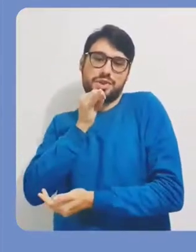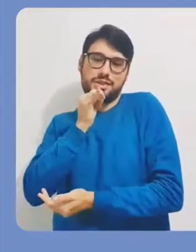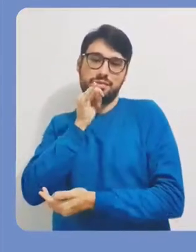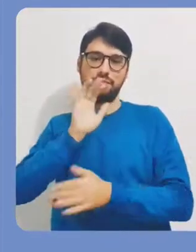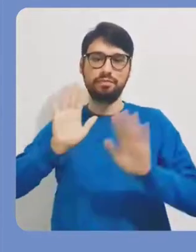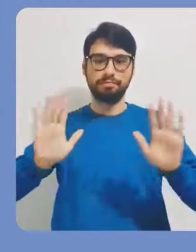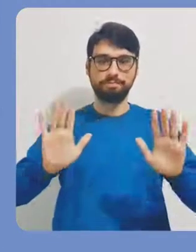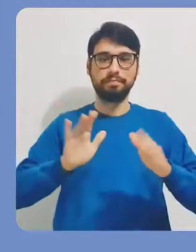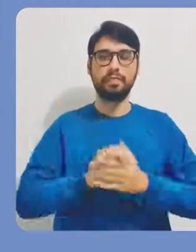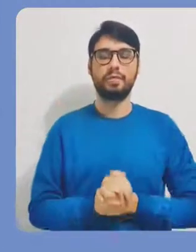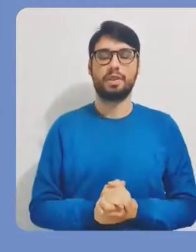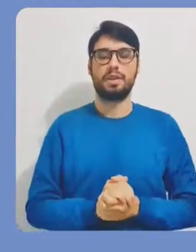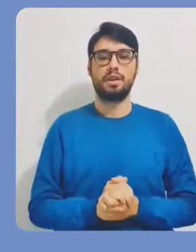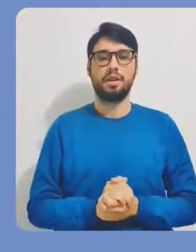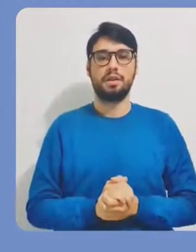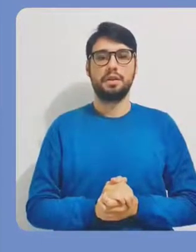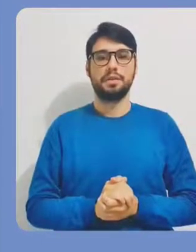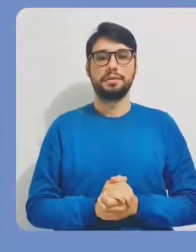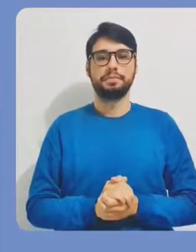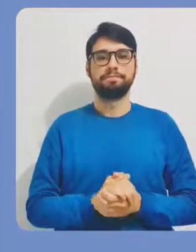website destas universidades.